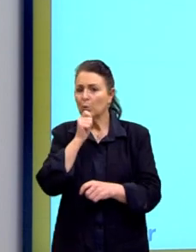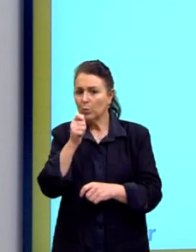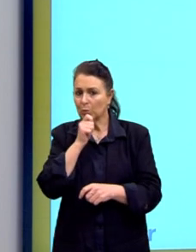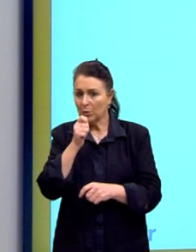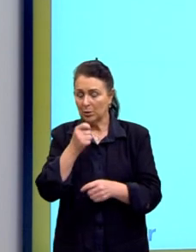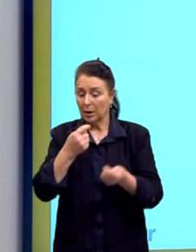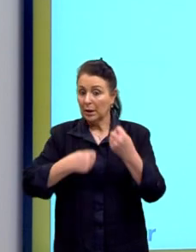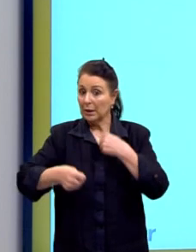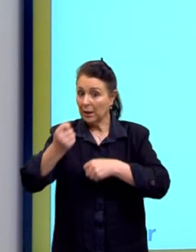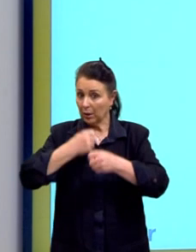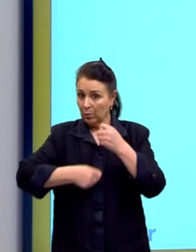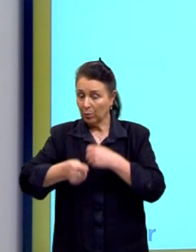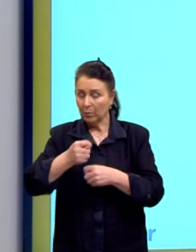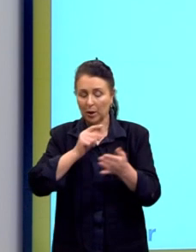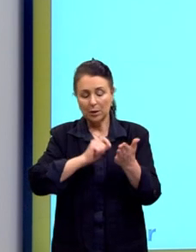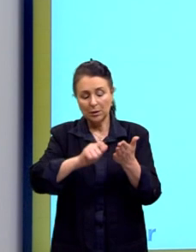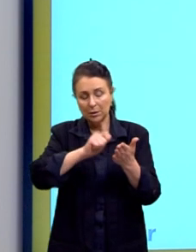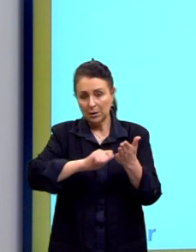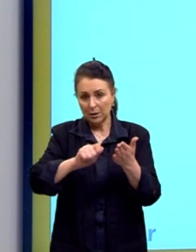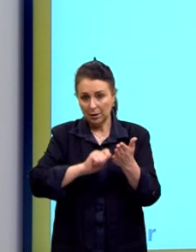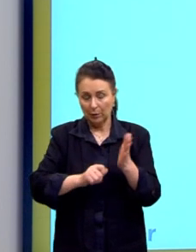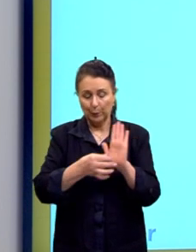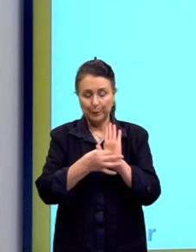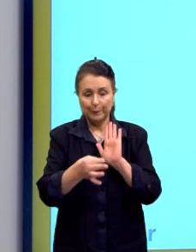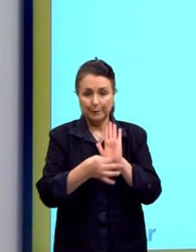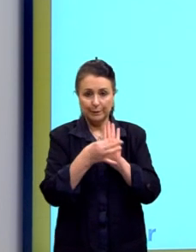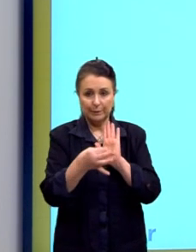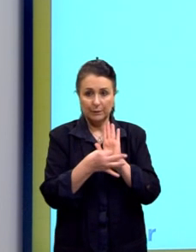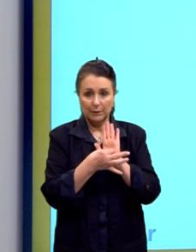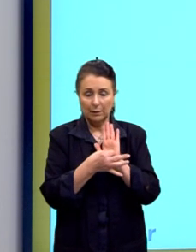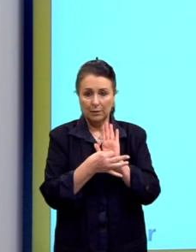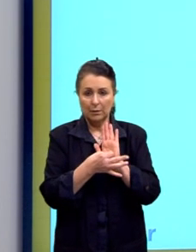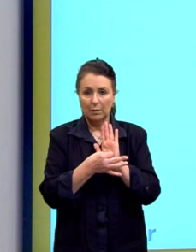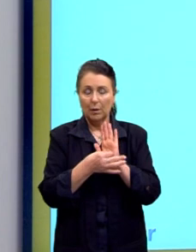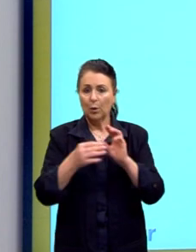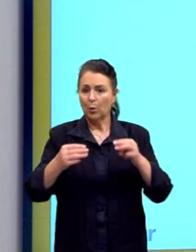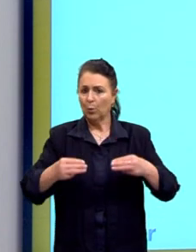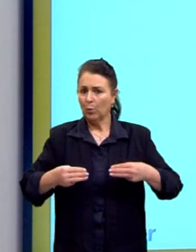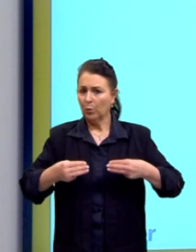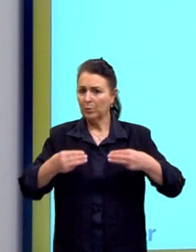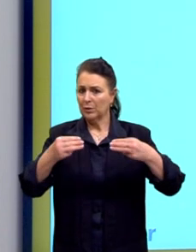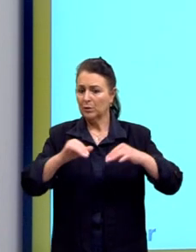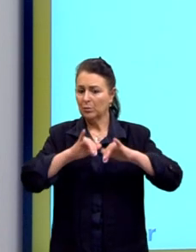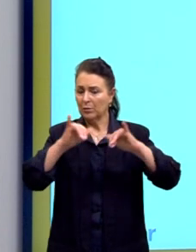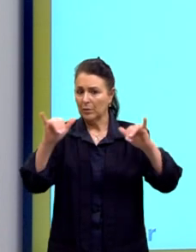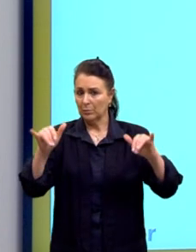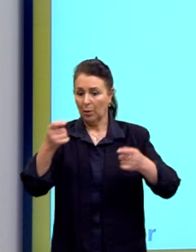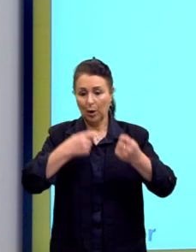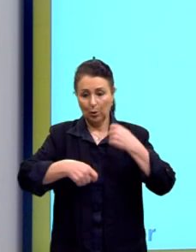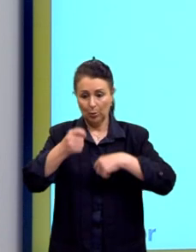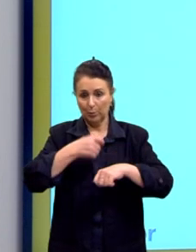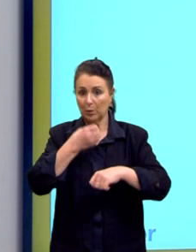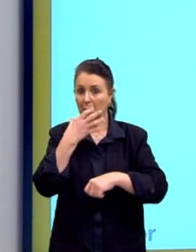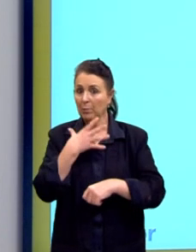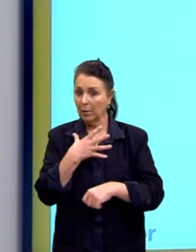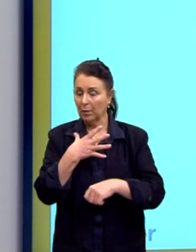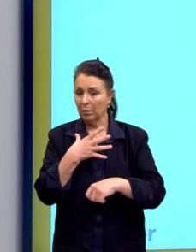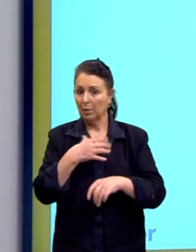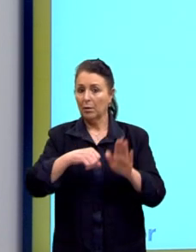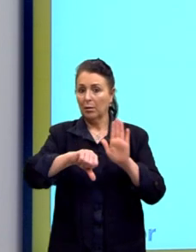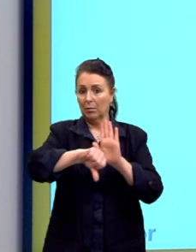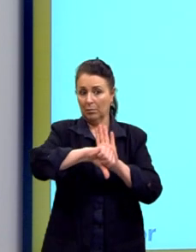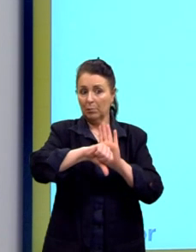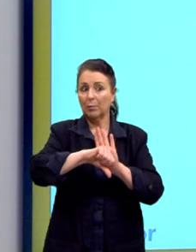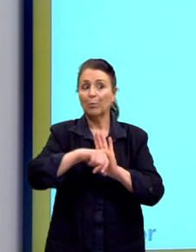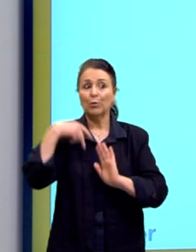econômico tem escrito o seguinte comentário. O ministro afirma que a economia vai bem, apesar da crise política,